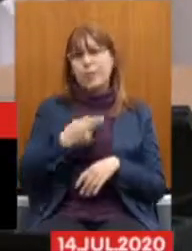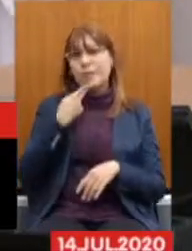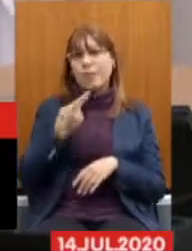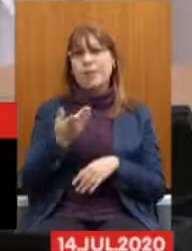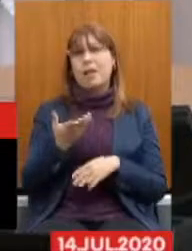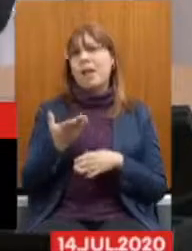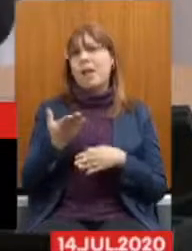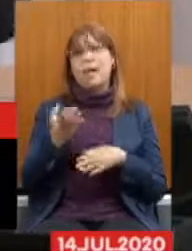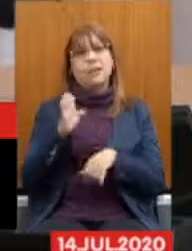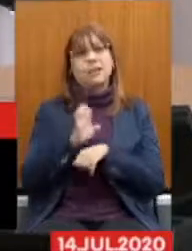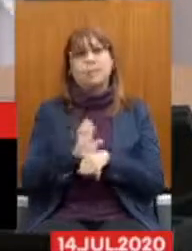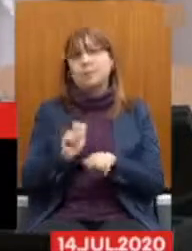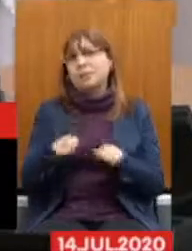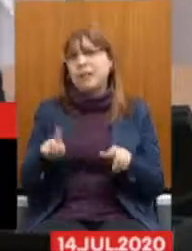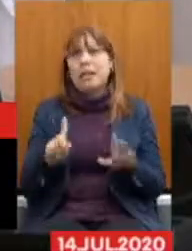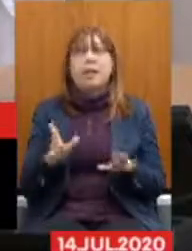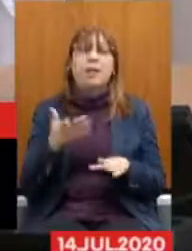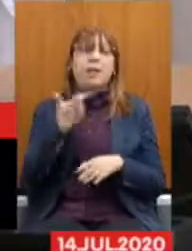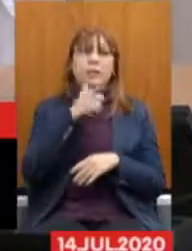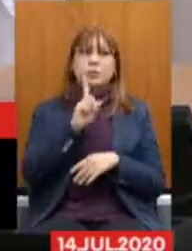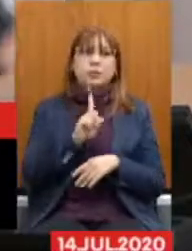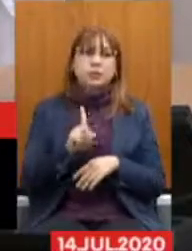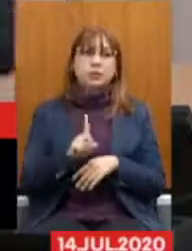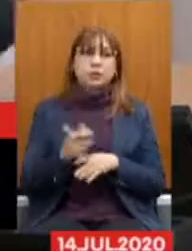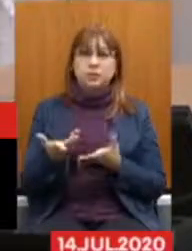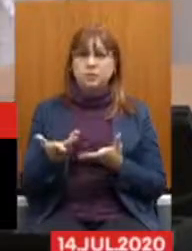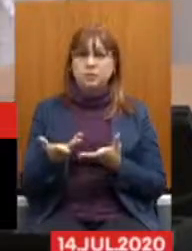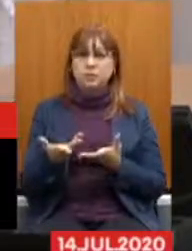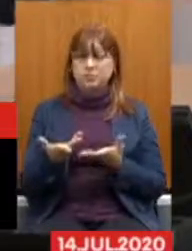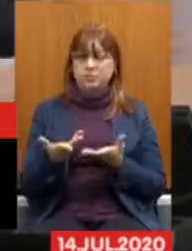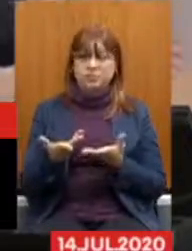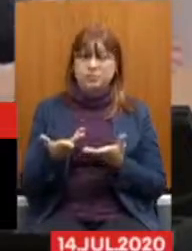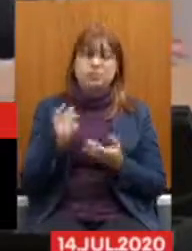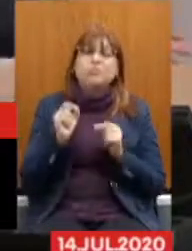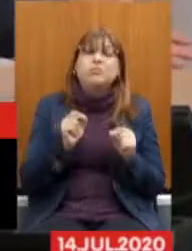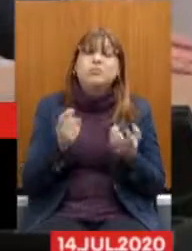é inviável, que o Estado está se tornando inviável. Inviável de quê?